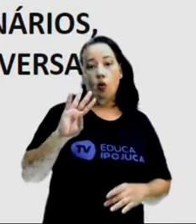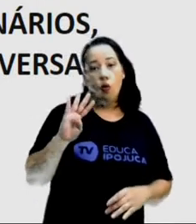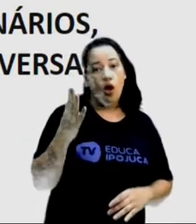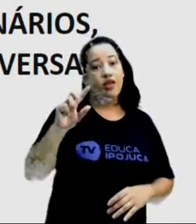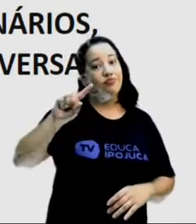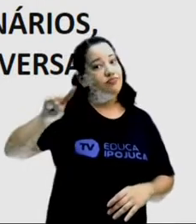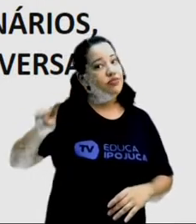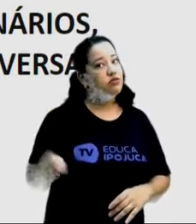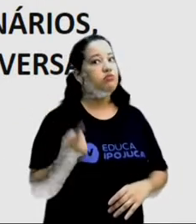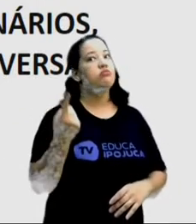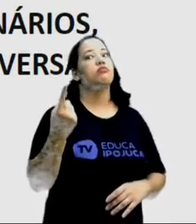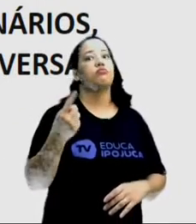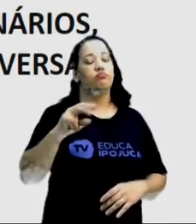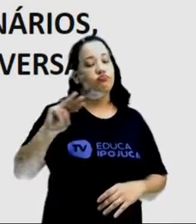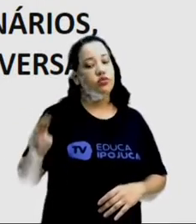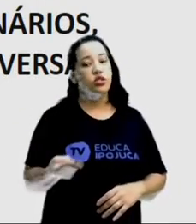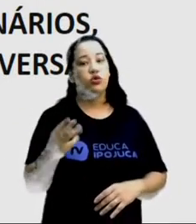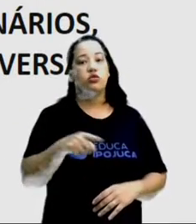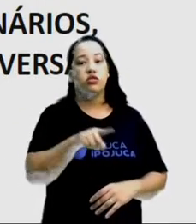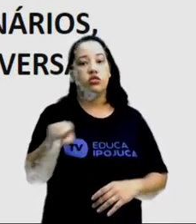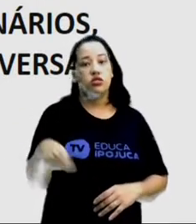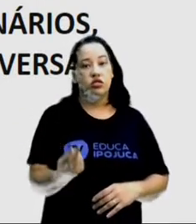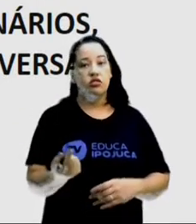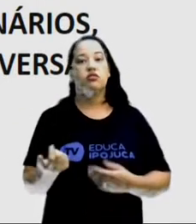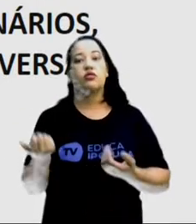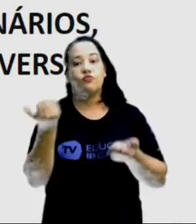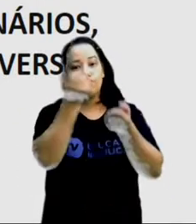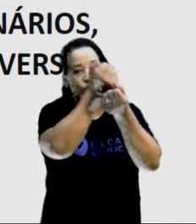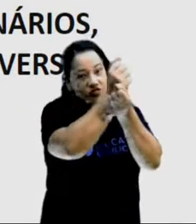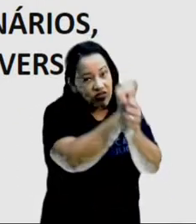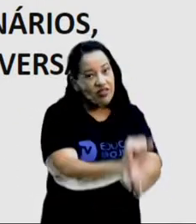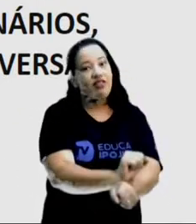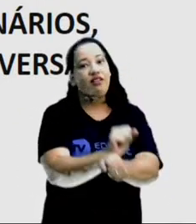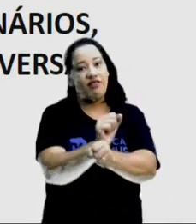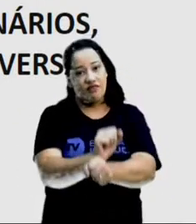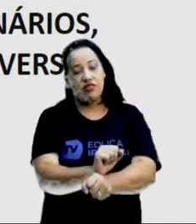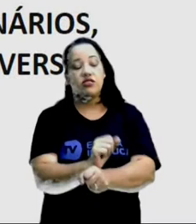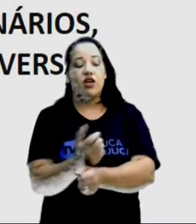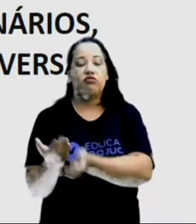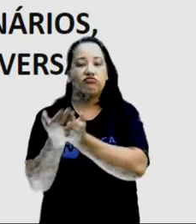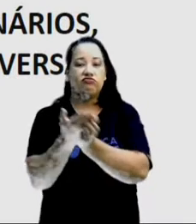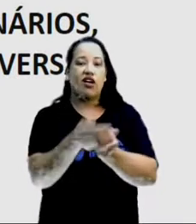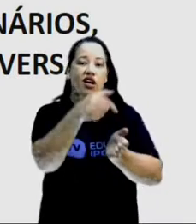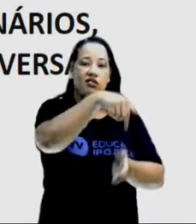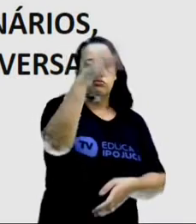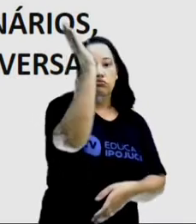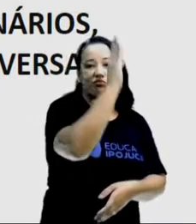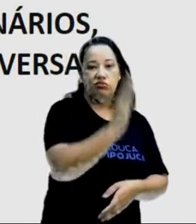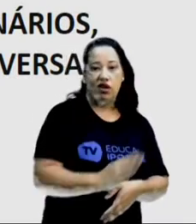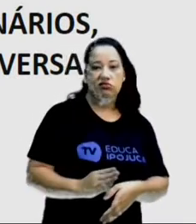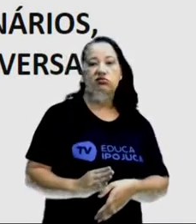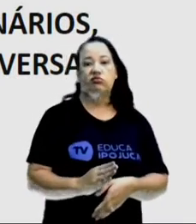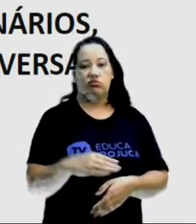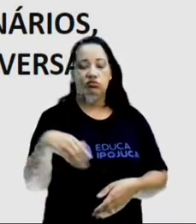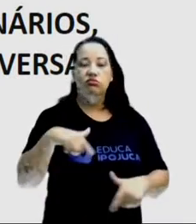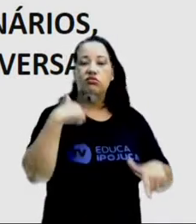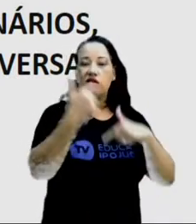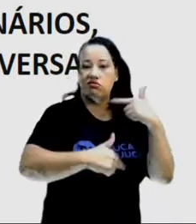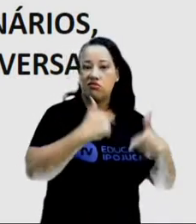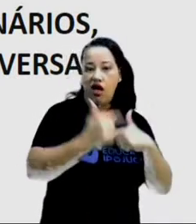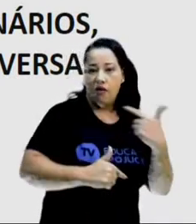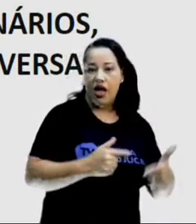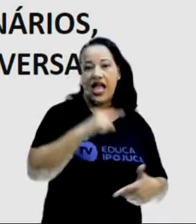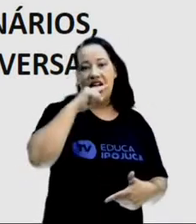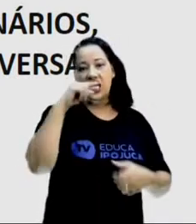de diversos grupos étnicos foram escravizados e trazidos para o Brasil para trabalhar nas lavouras de cana-de